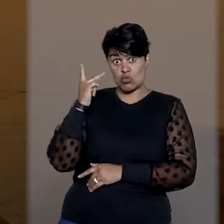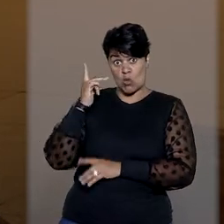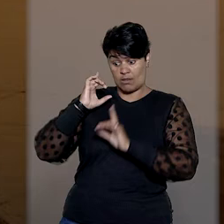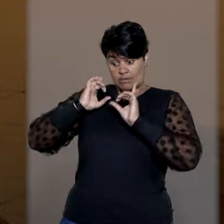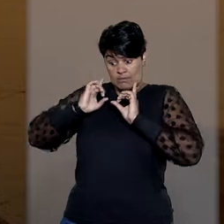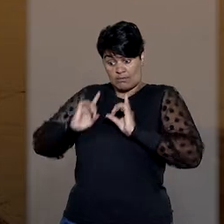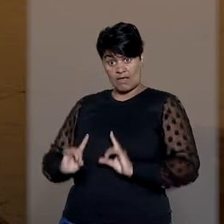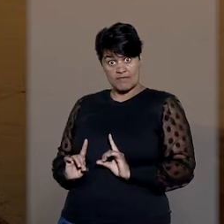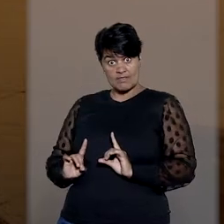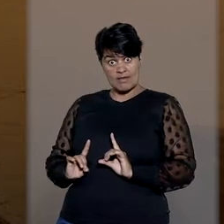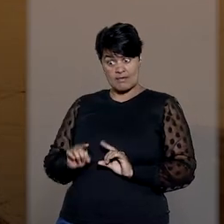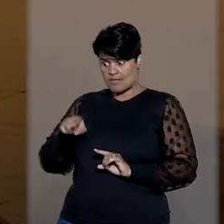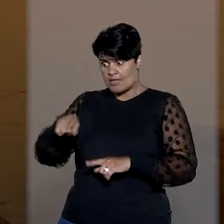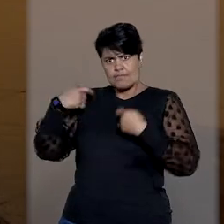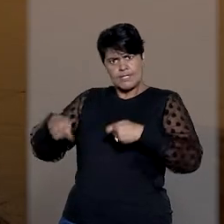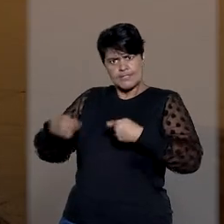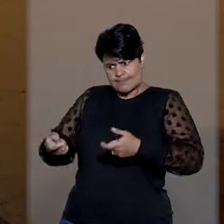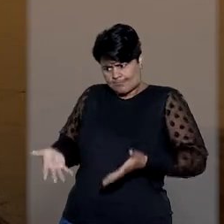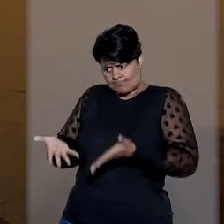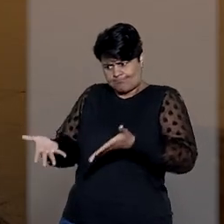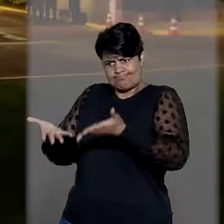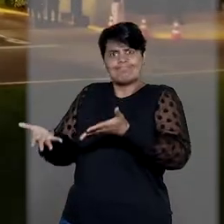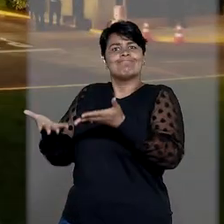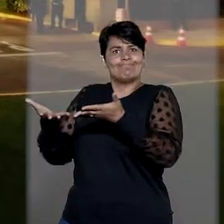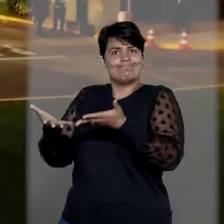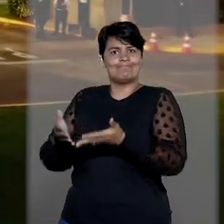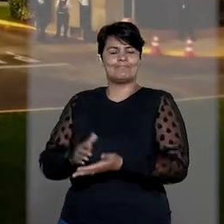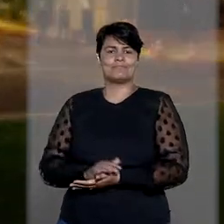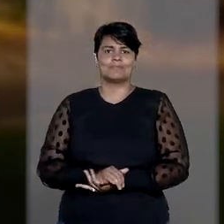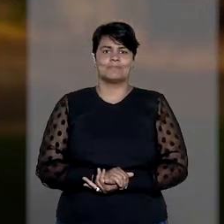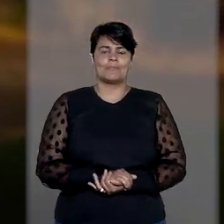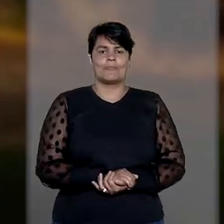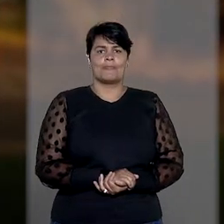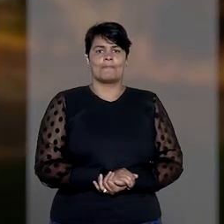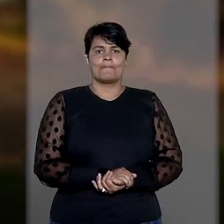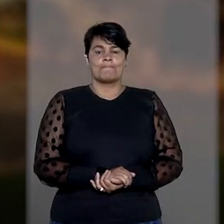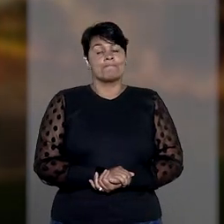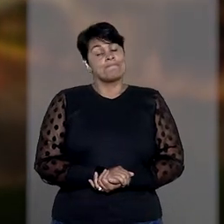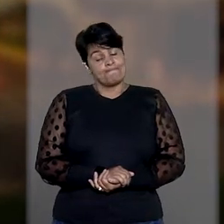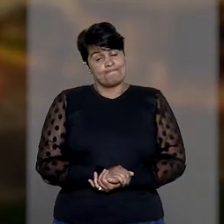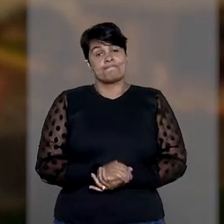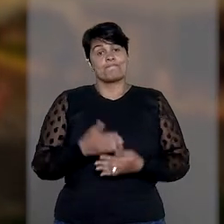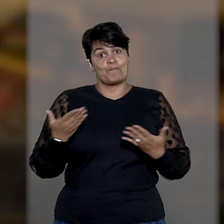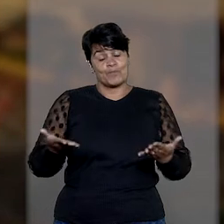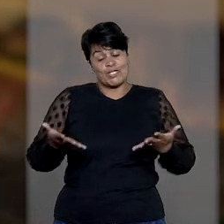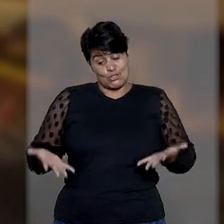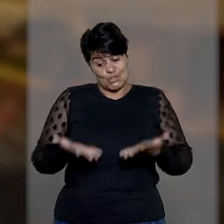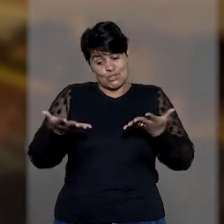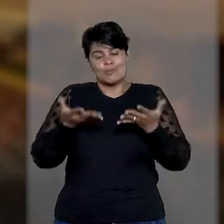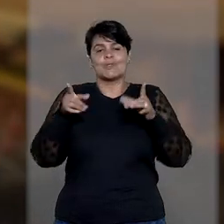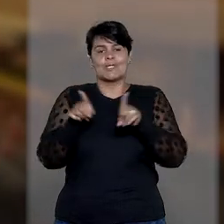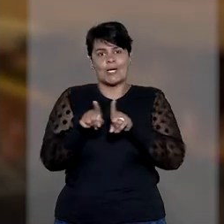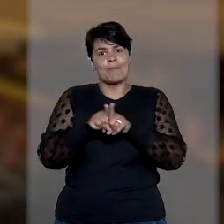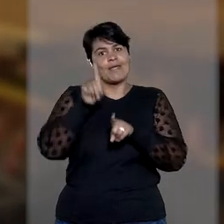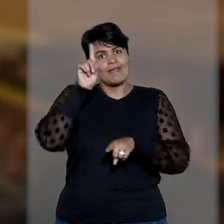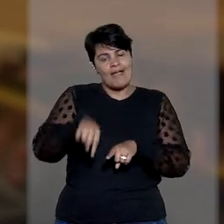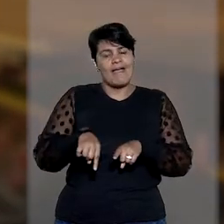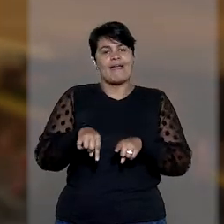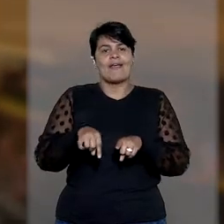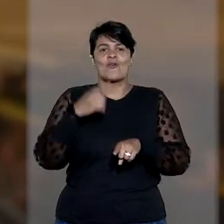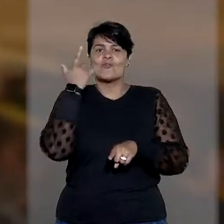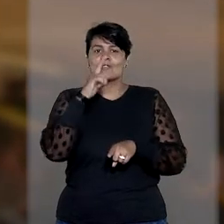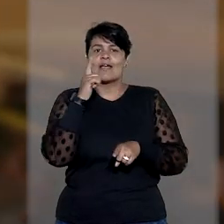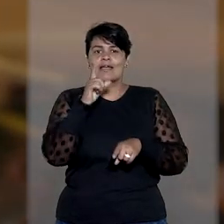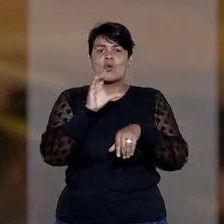alguma deficiência, ele precisa de um estímulo a mais. Esse estímulo também é dado por meio do curso de direito da